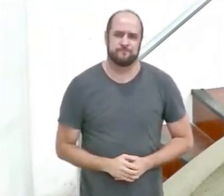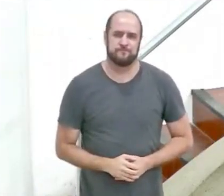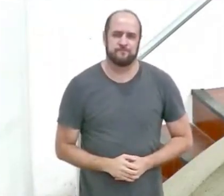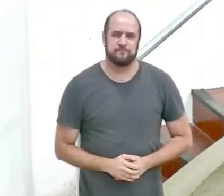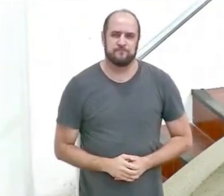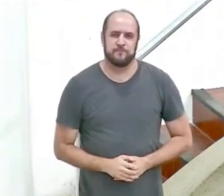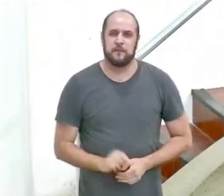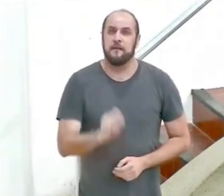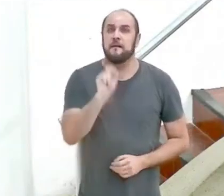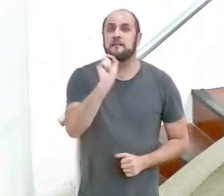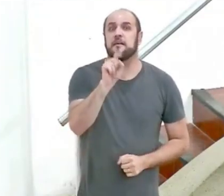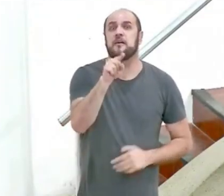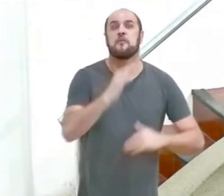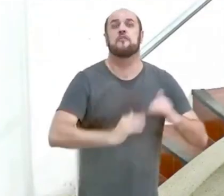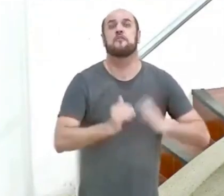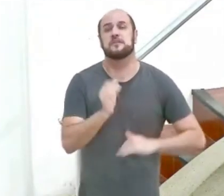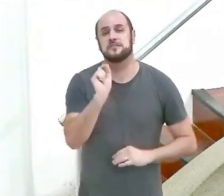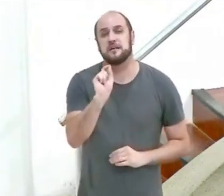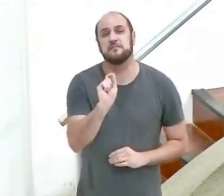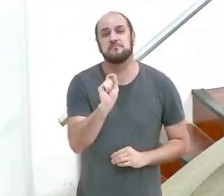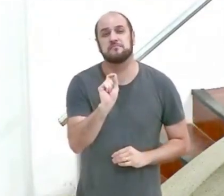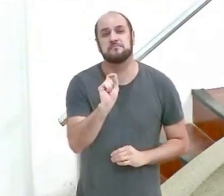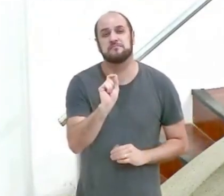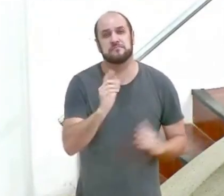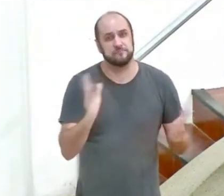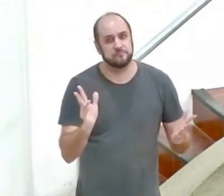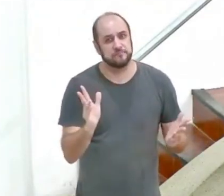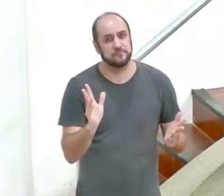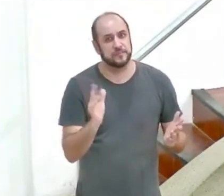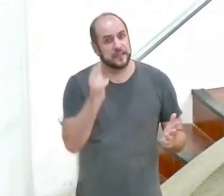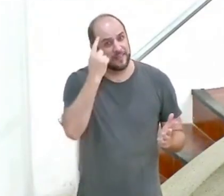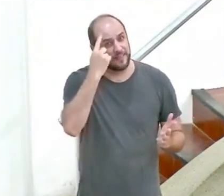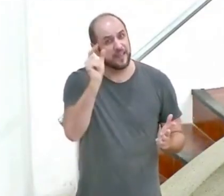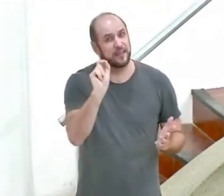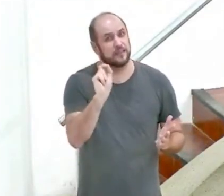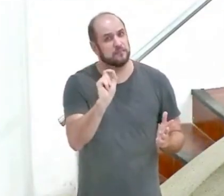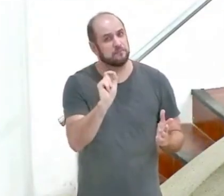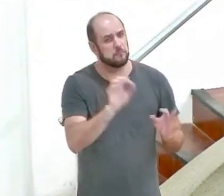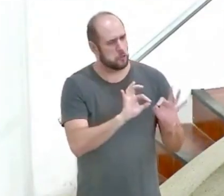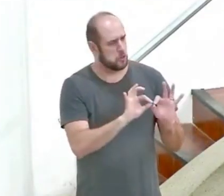O que você deve fazer a respeito de todas essas coisas? O verbo é fique longe.